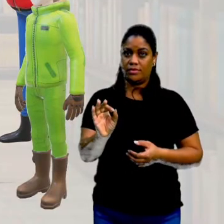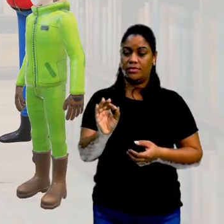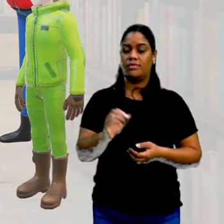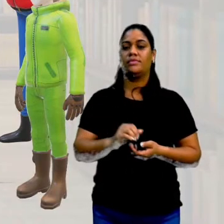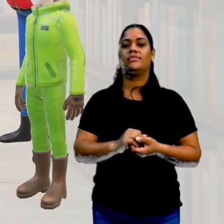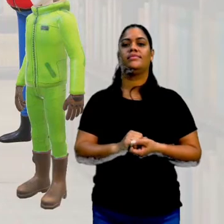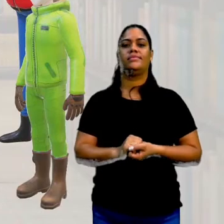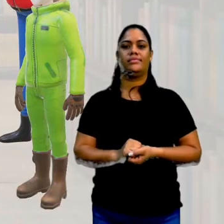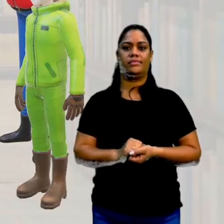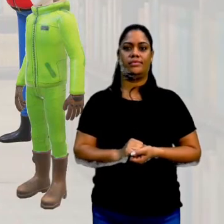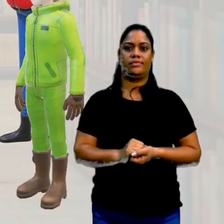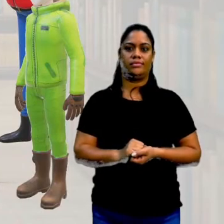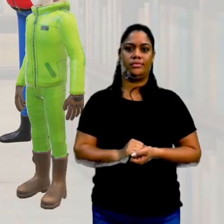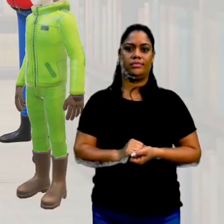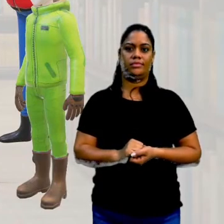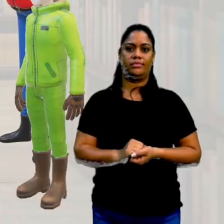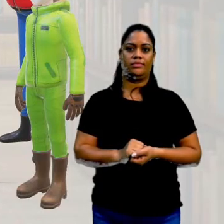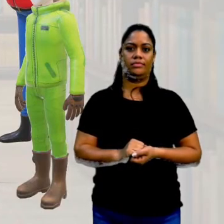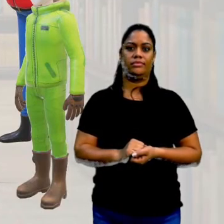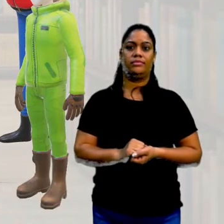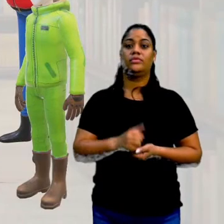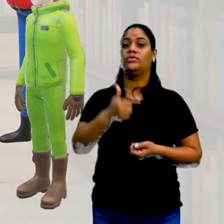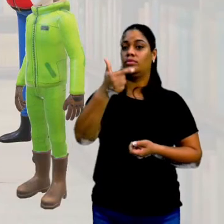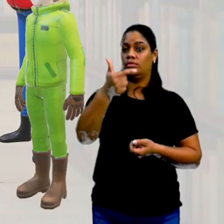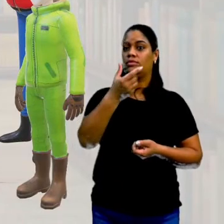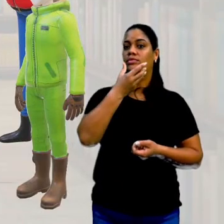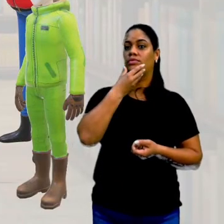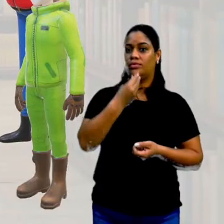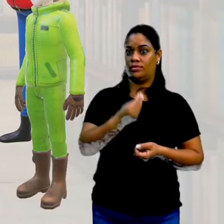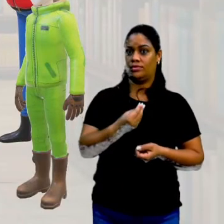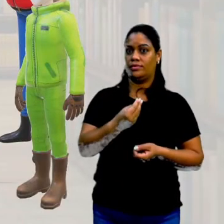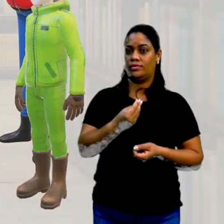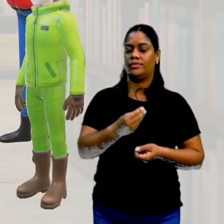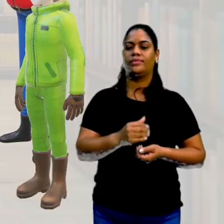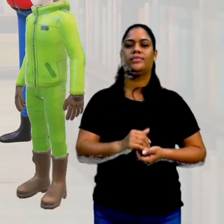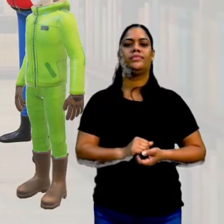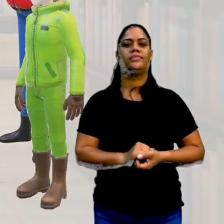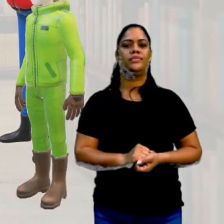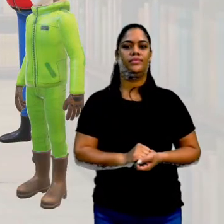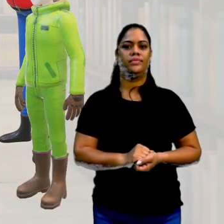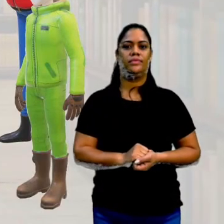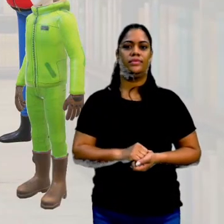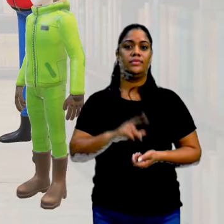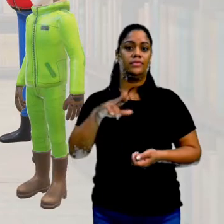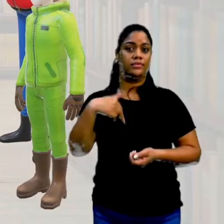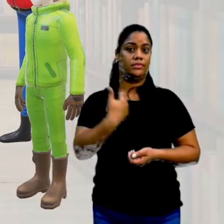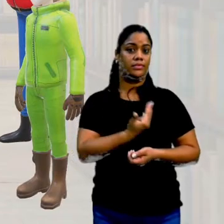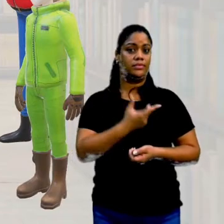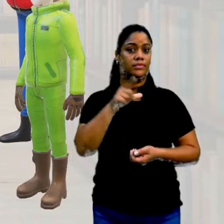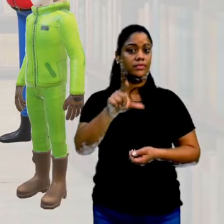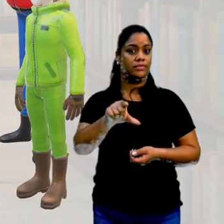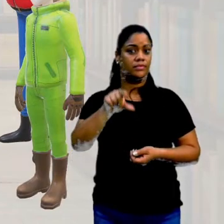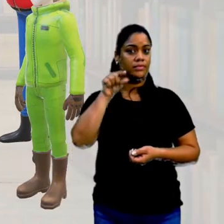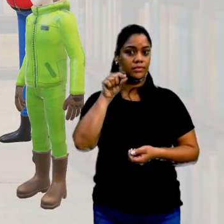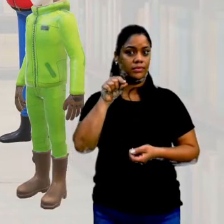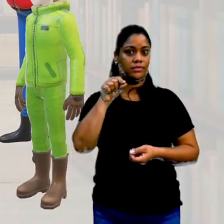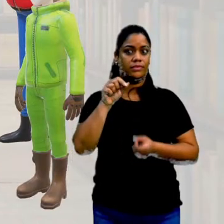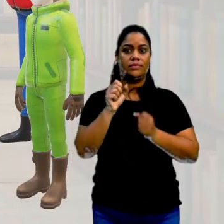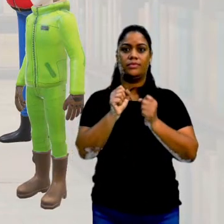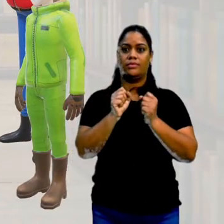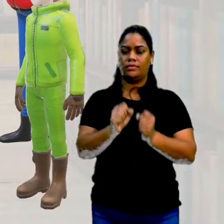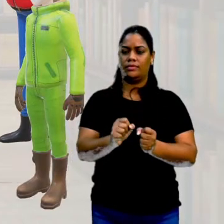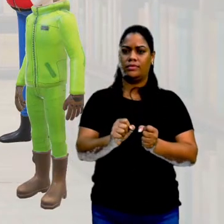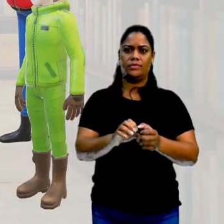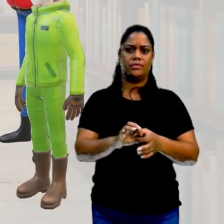ser aproximadamente dois homens aqui. Está certo? Então, a gente vai escolher aqui. E aí, pode ser